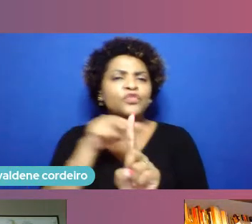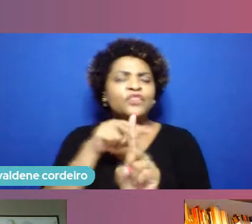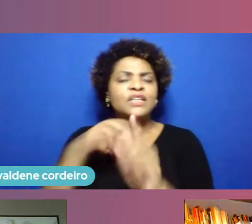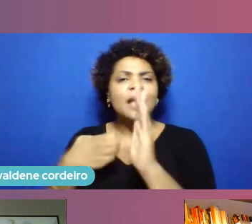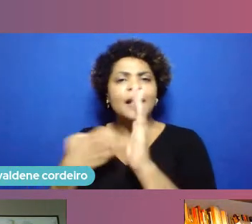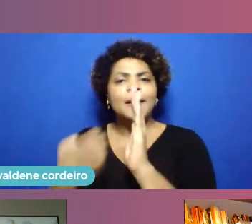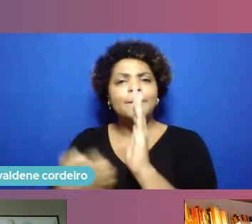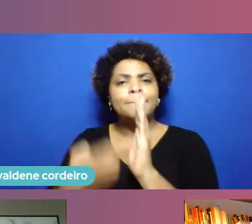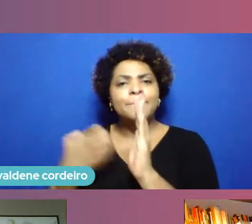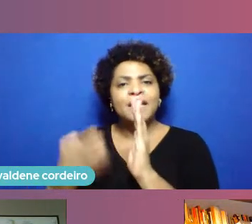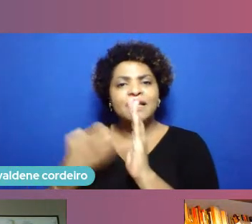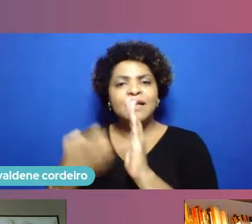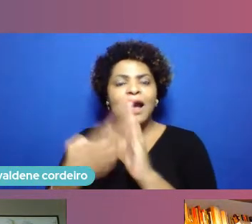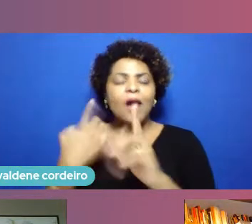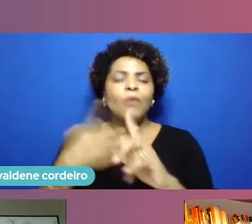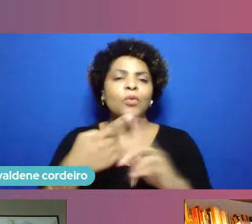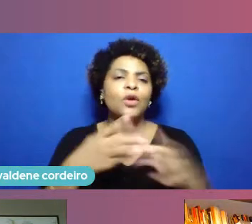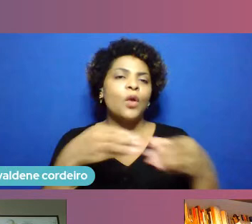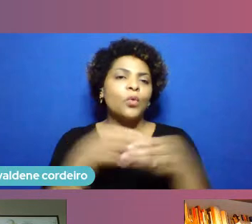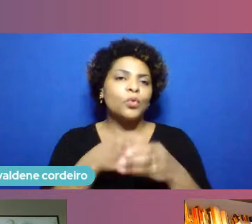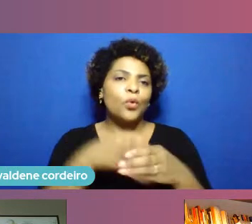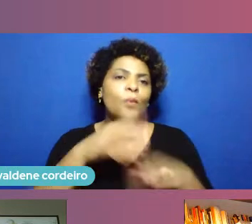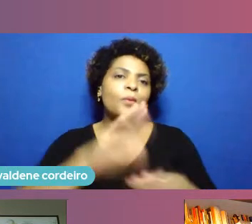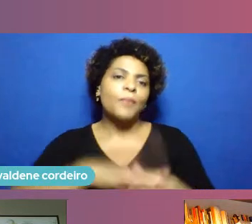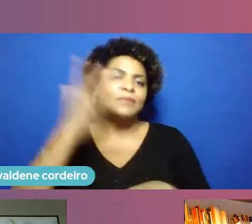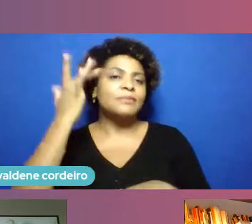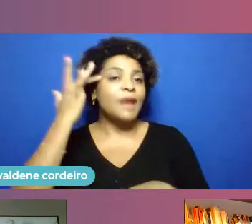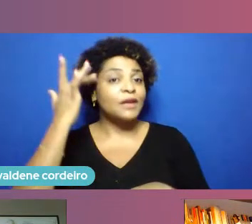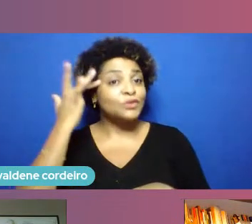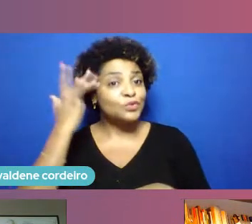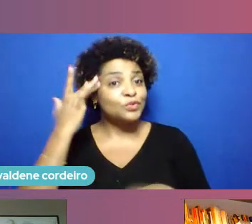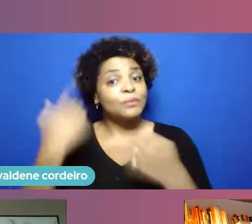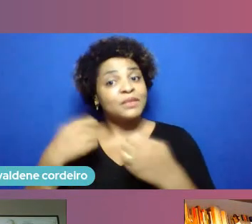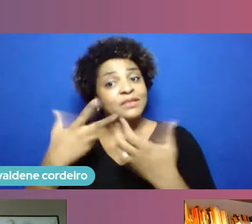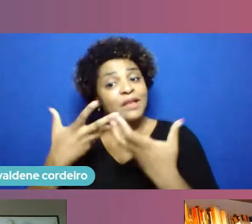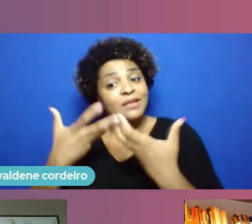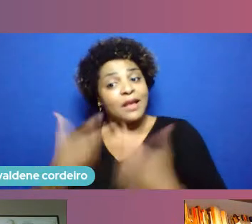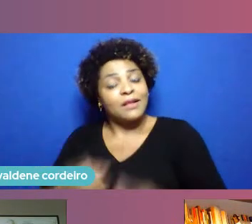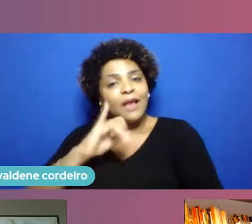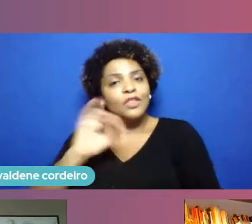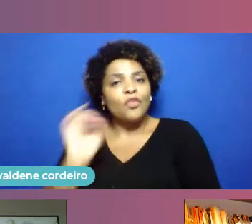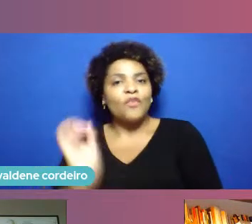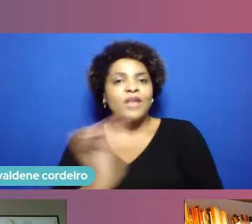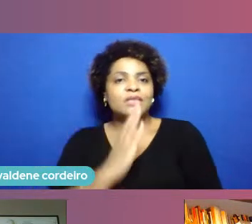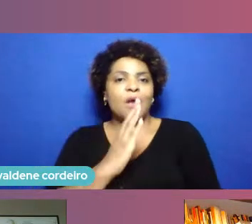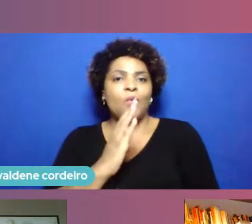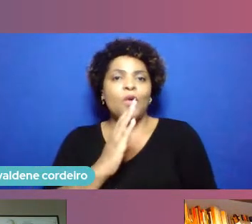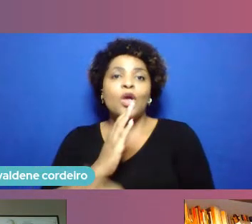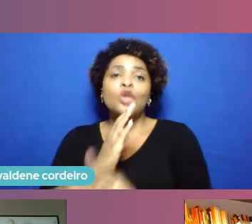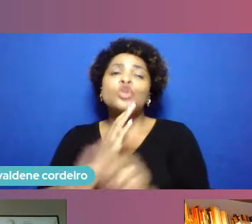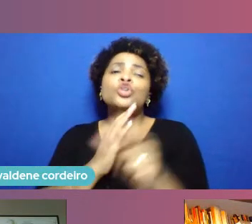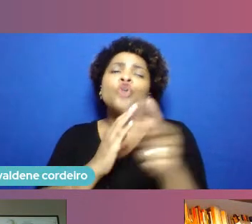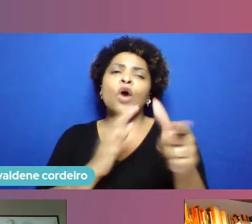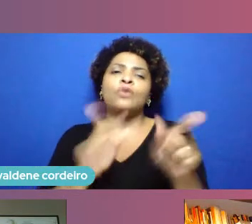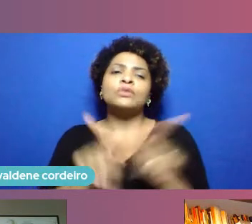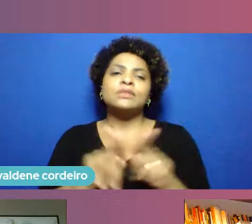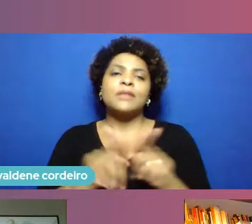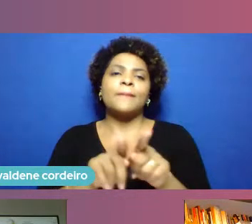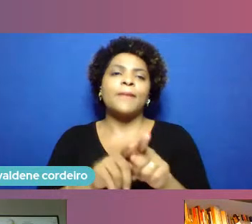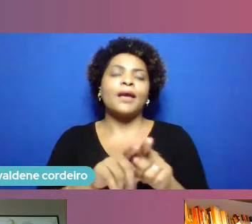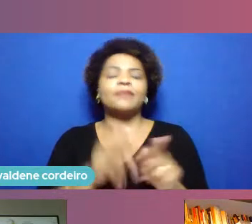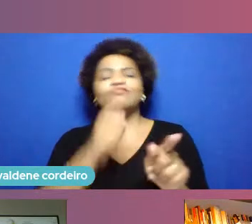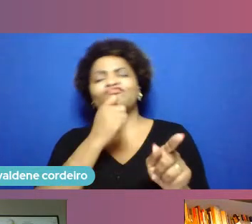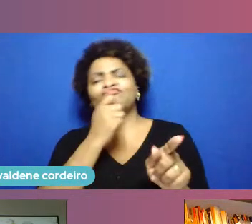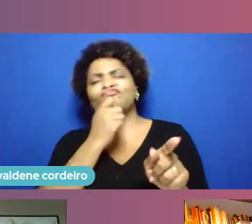mais maduros quanto a inovação e outros ainda não mas sabe que ali é o caminho e a necessidade